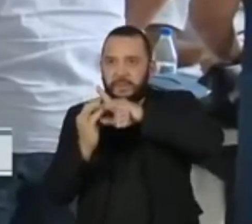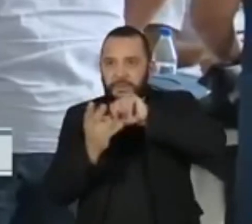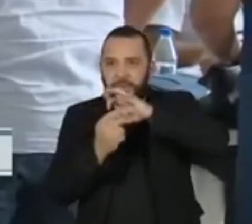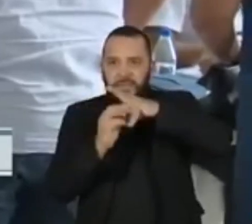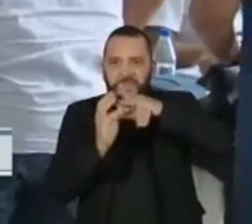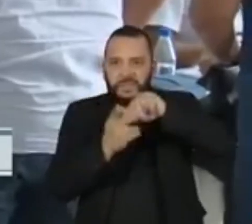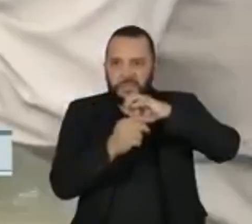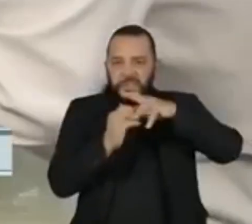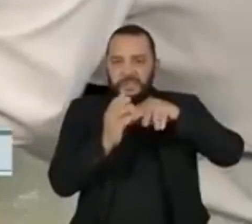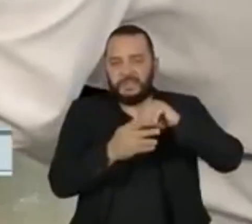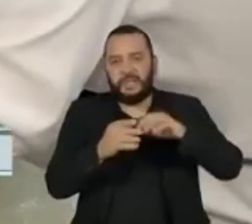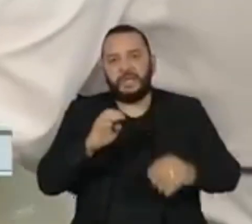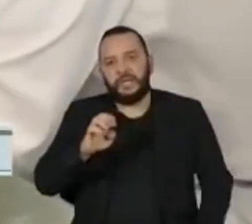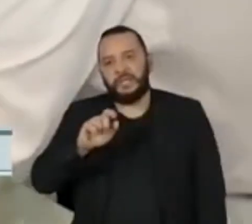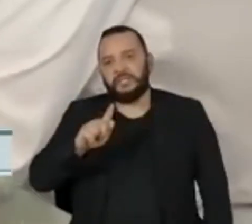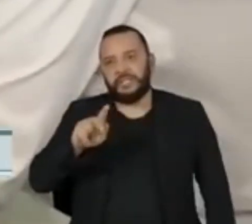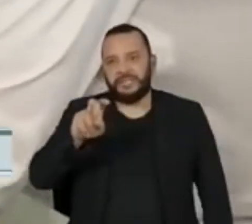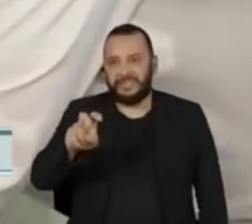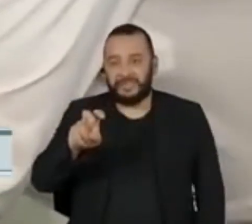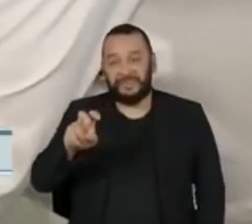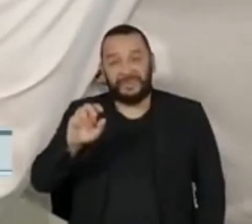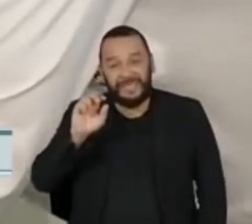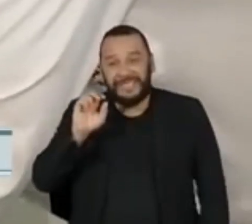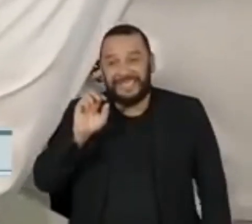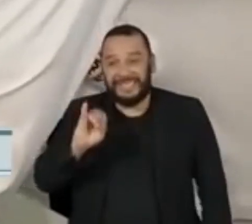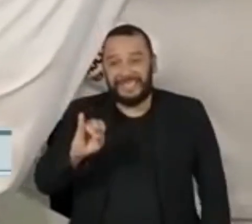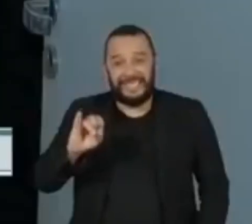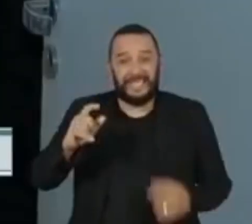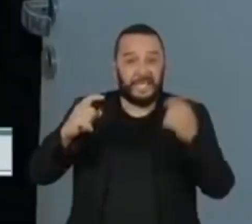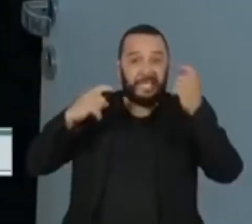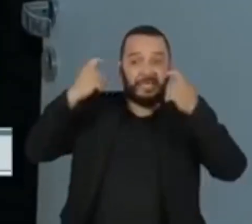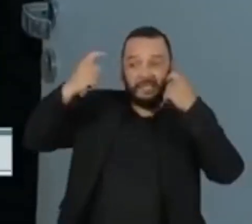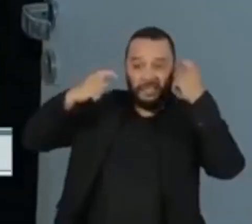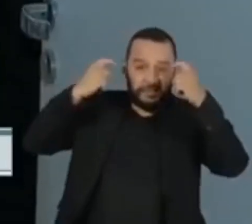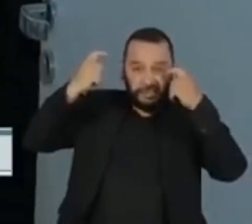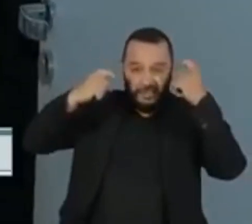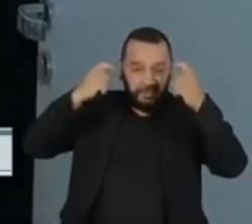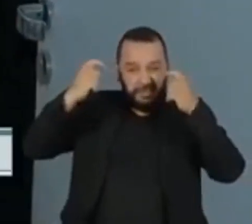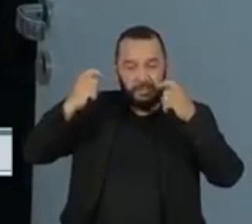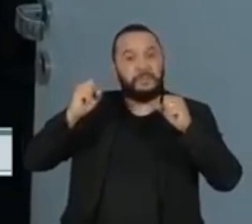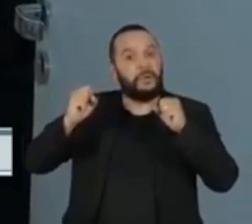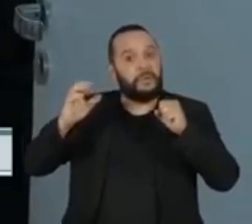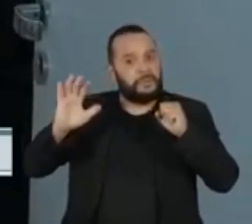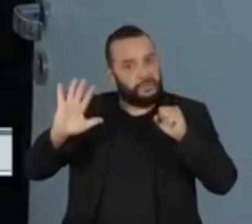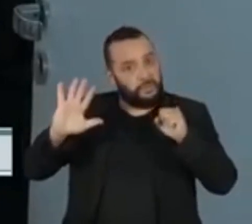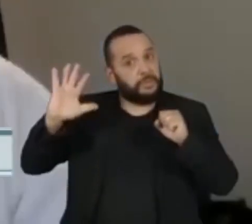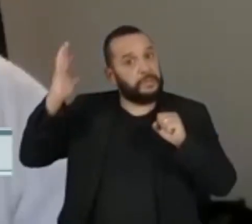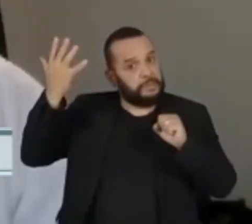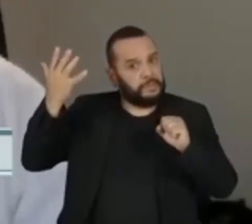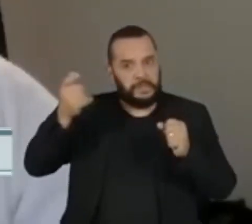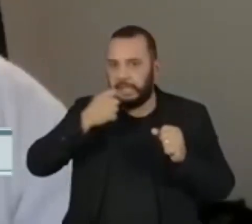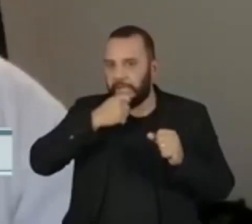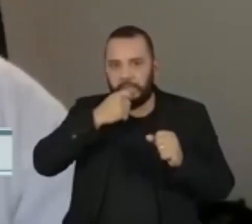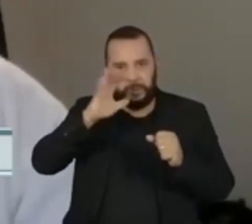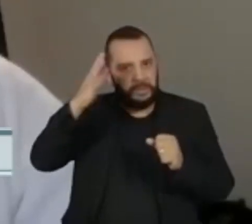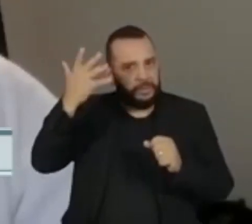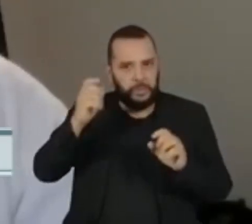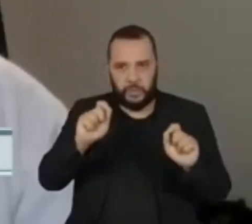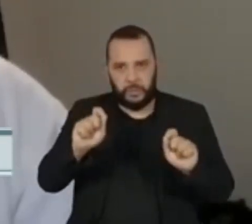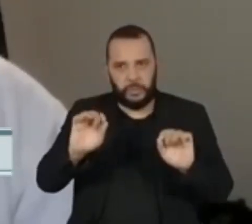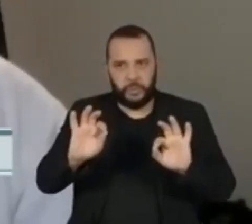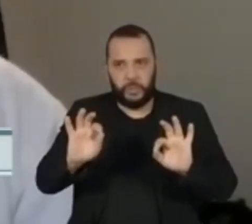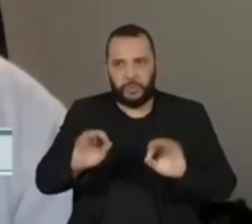a EG5, tenham a classificação mudada para preocupante, o que ainda não aconteceu. A moderação